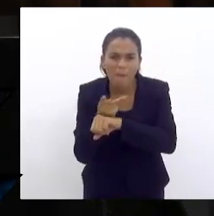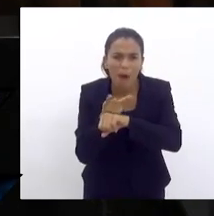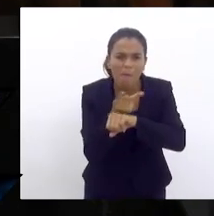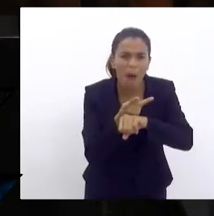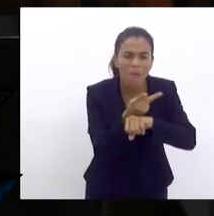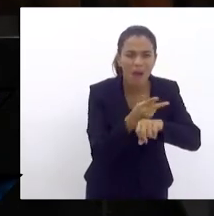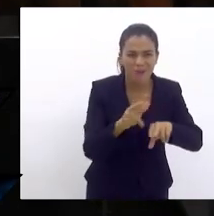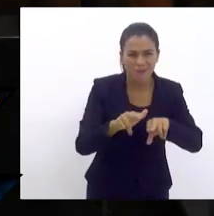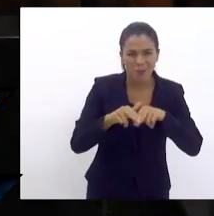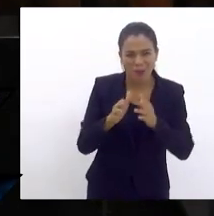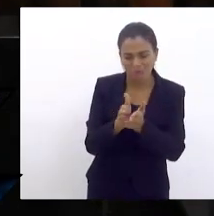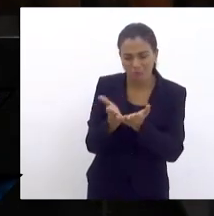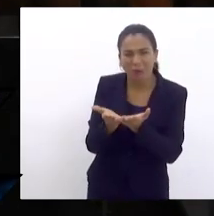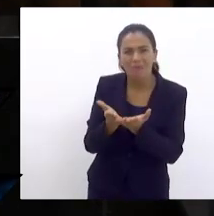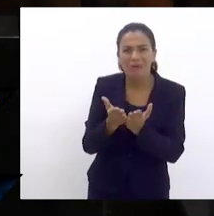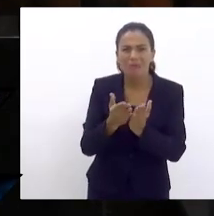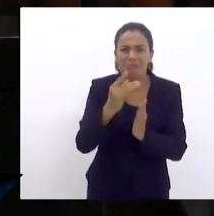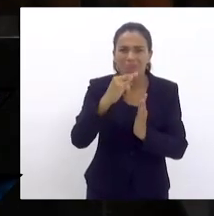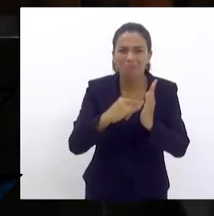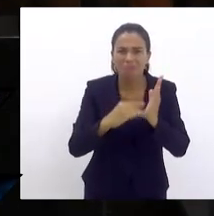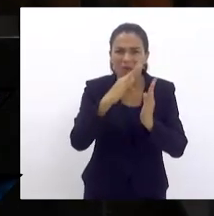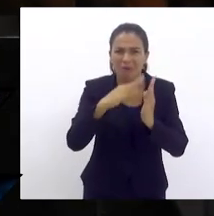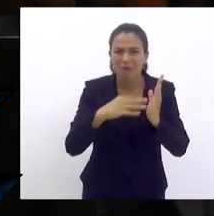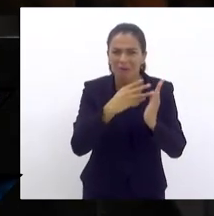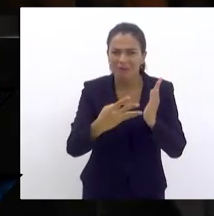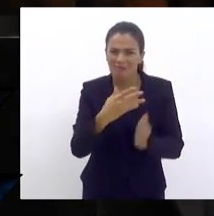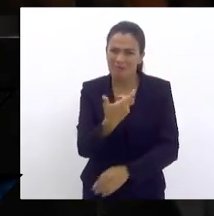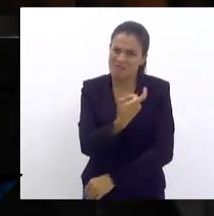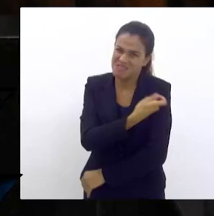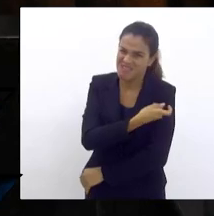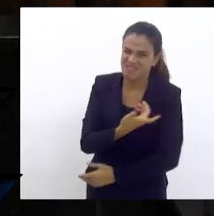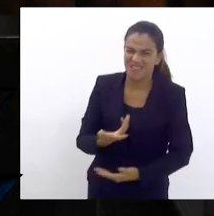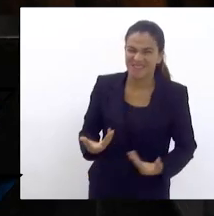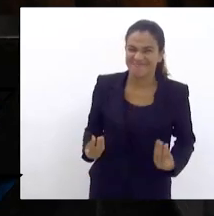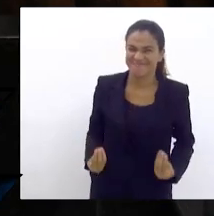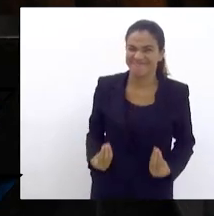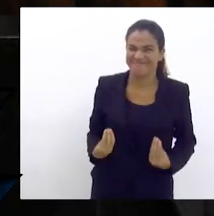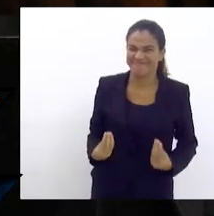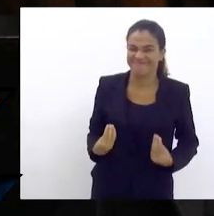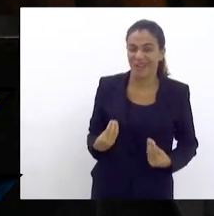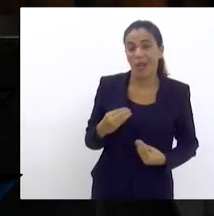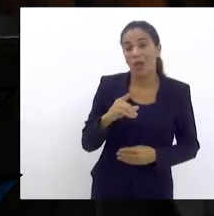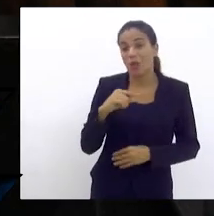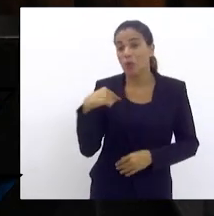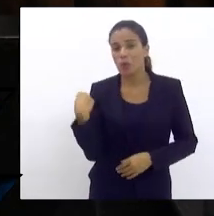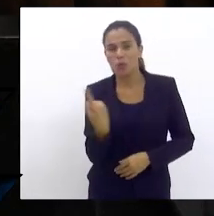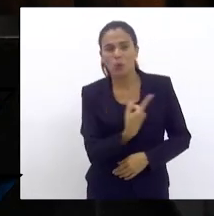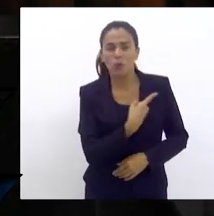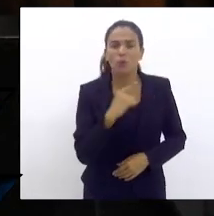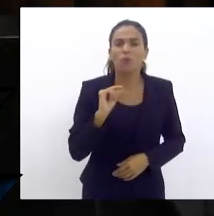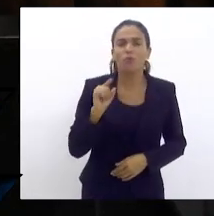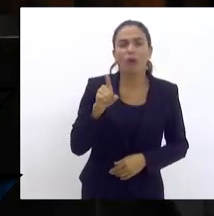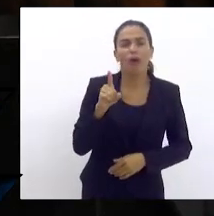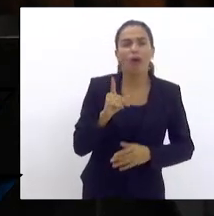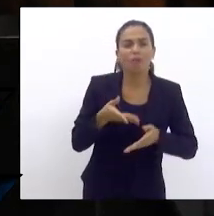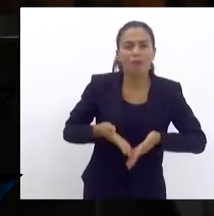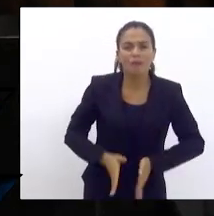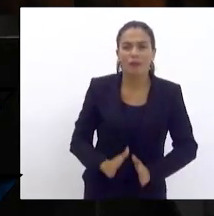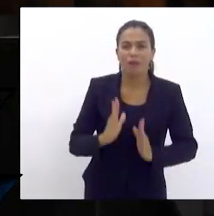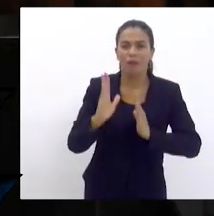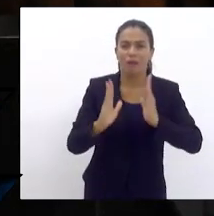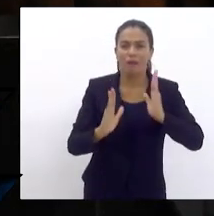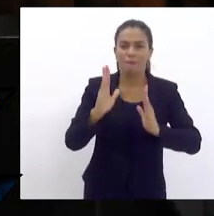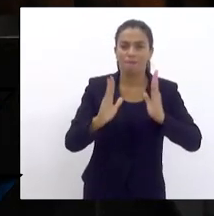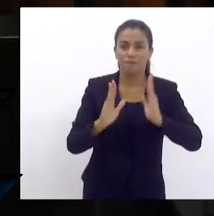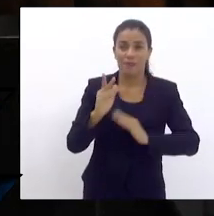conta de um cartão de vacinação. Acho que todo mundo é da época onde a Polícia Federal ia atrás disso